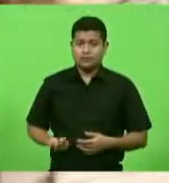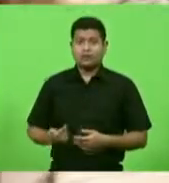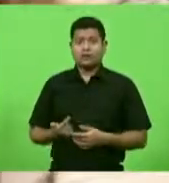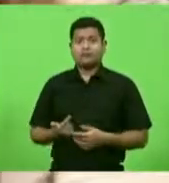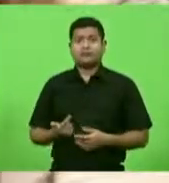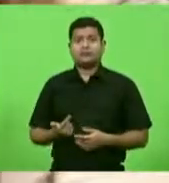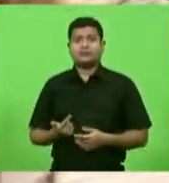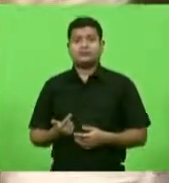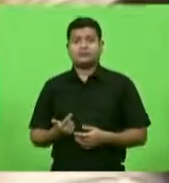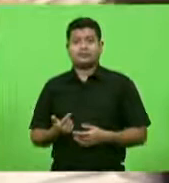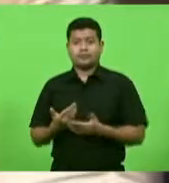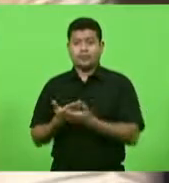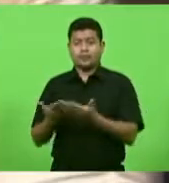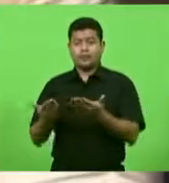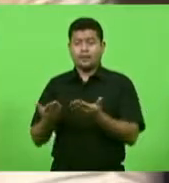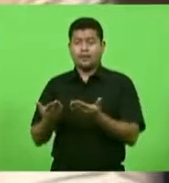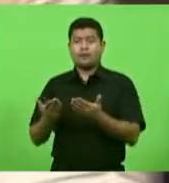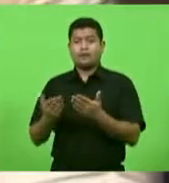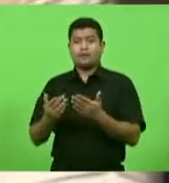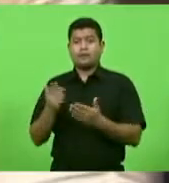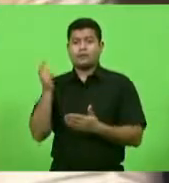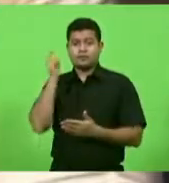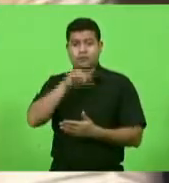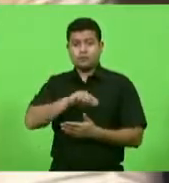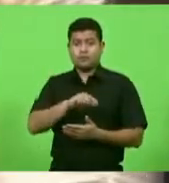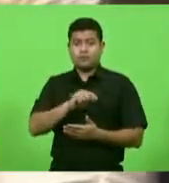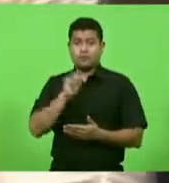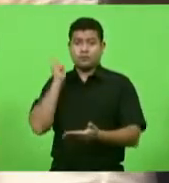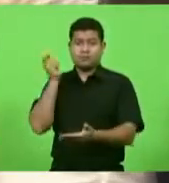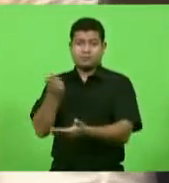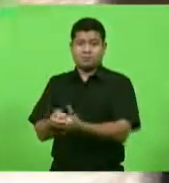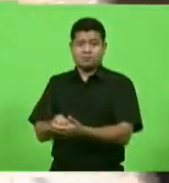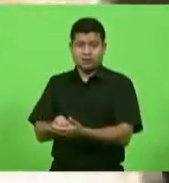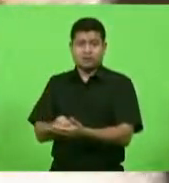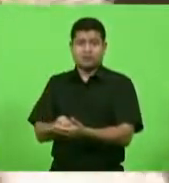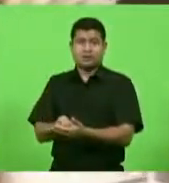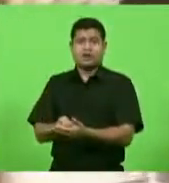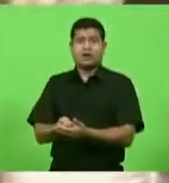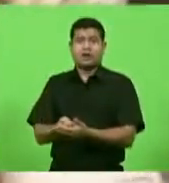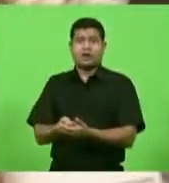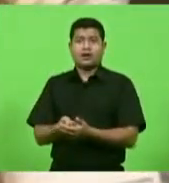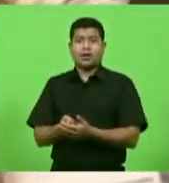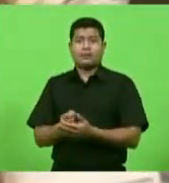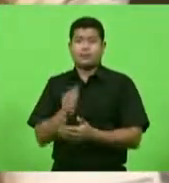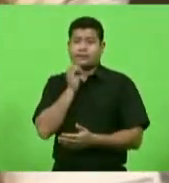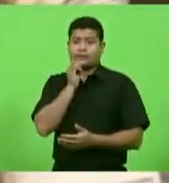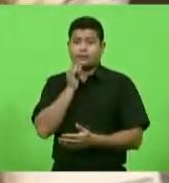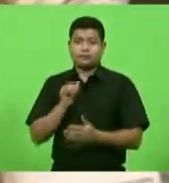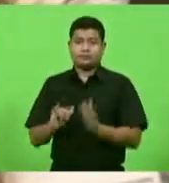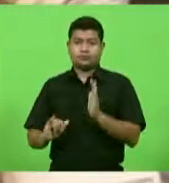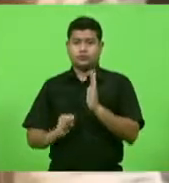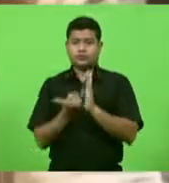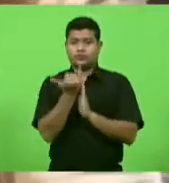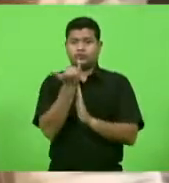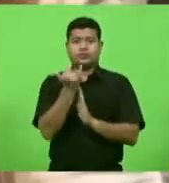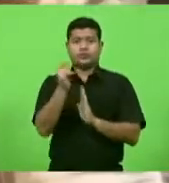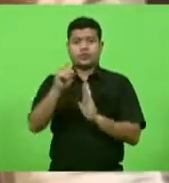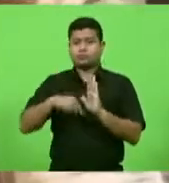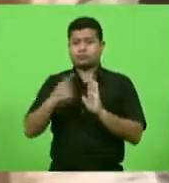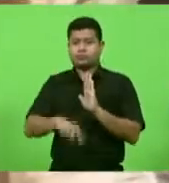fazer a liquidação de todos os valores concernentes a juros então o capital